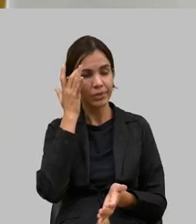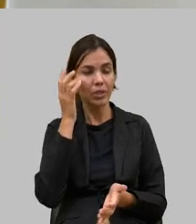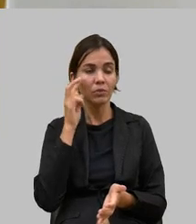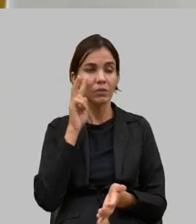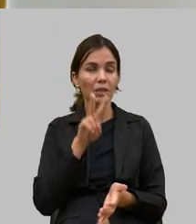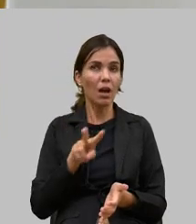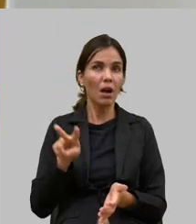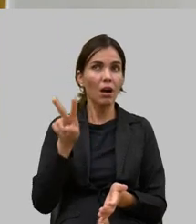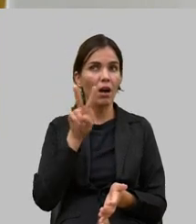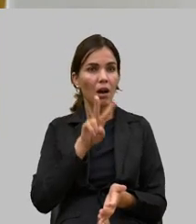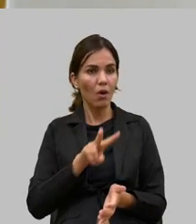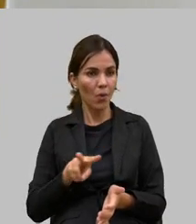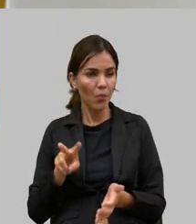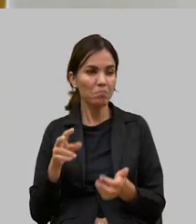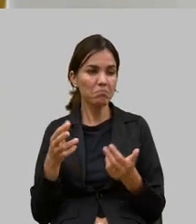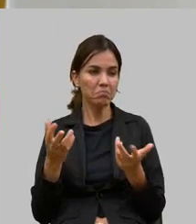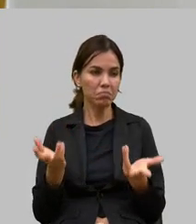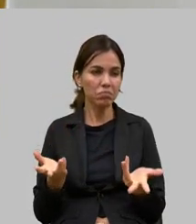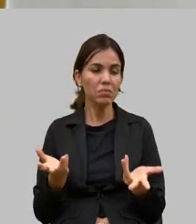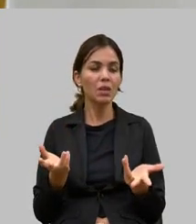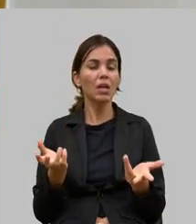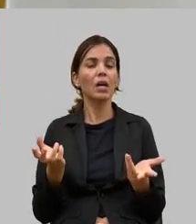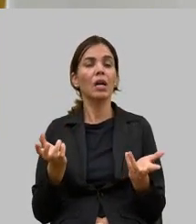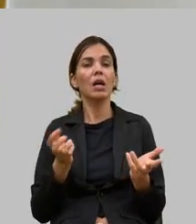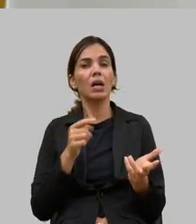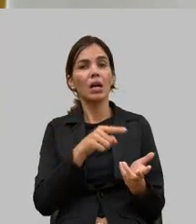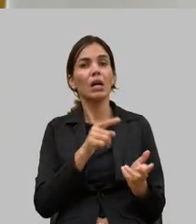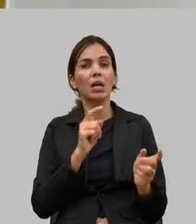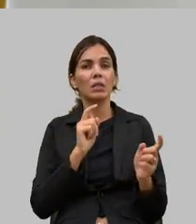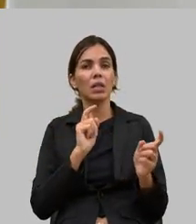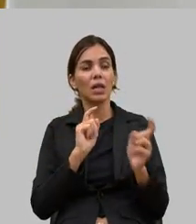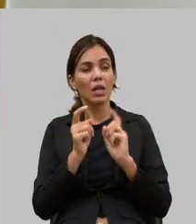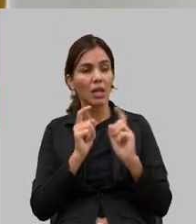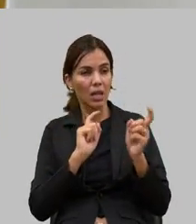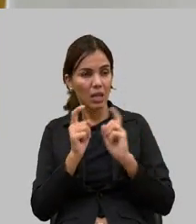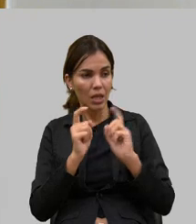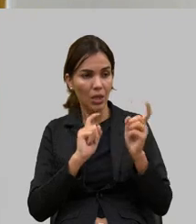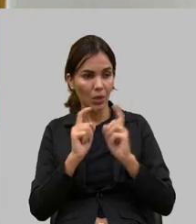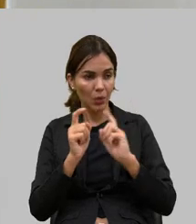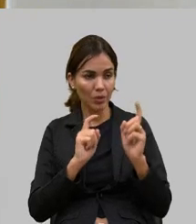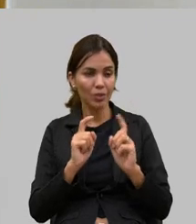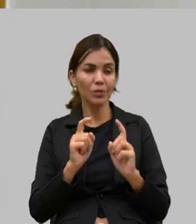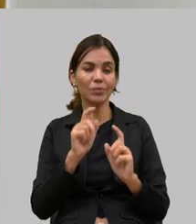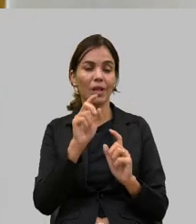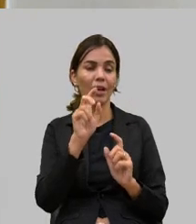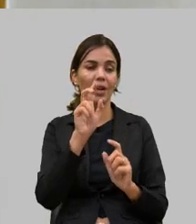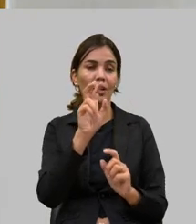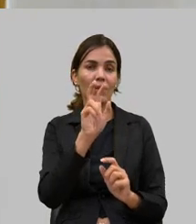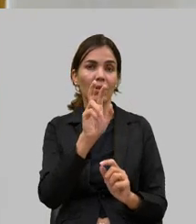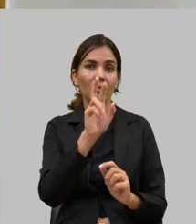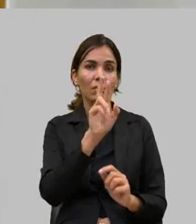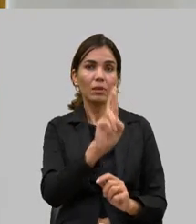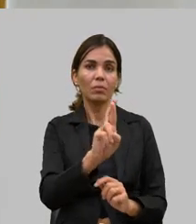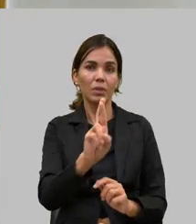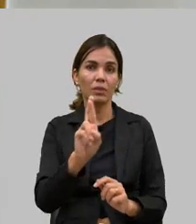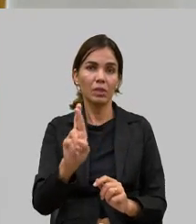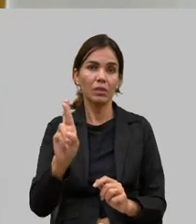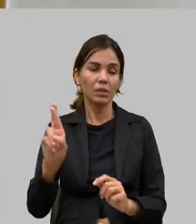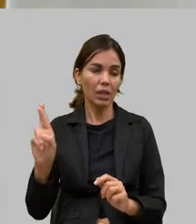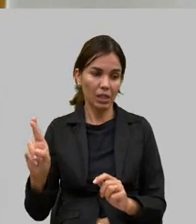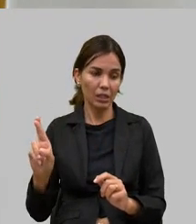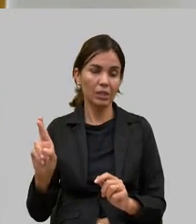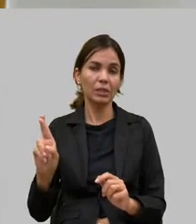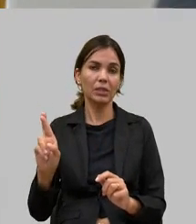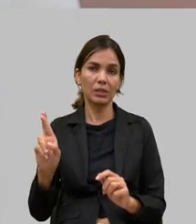ao ter se reunido com representantes desse desgoverno federal porque